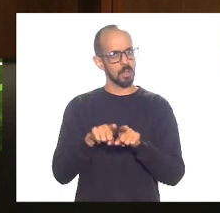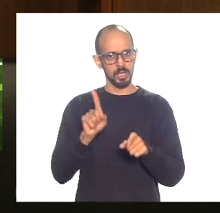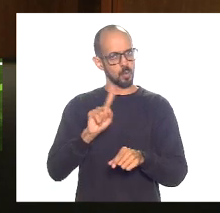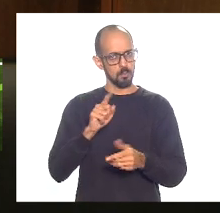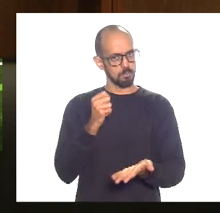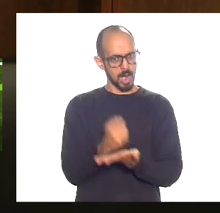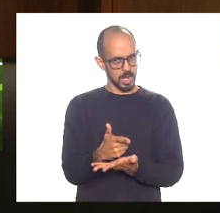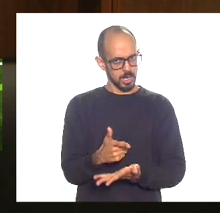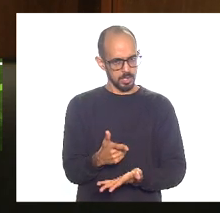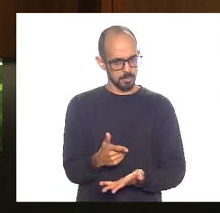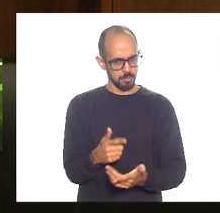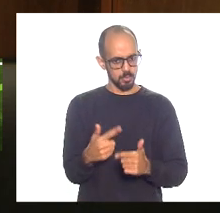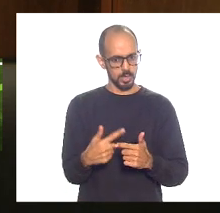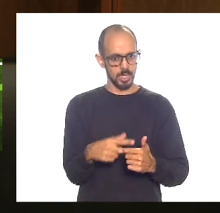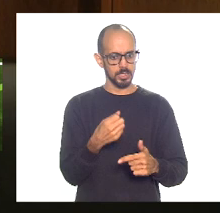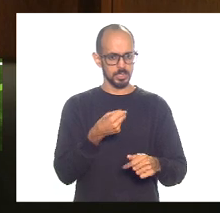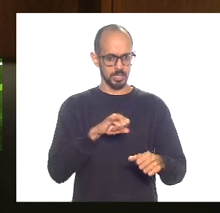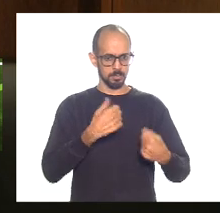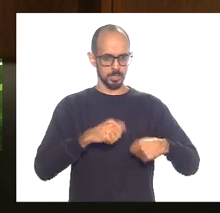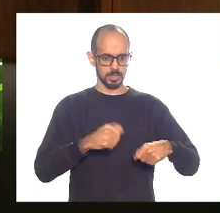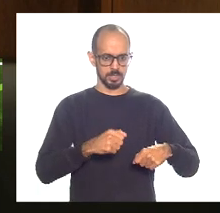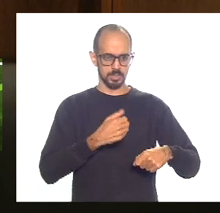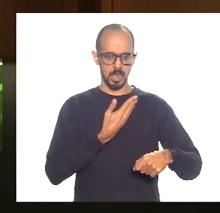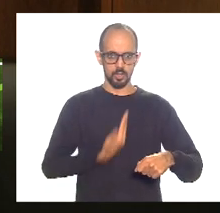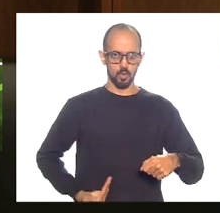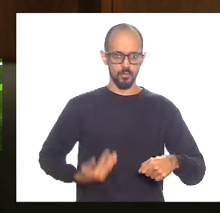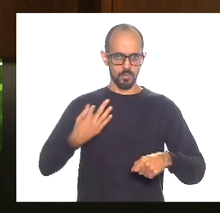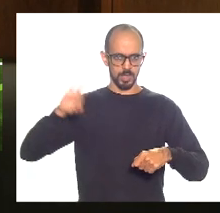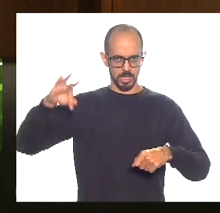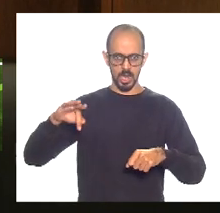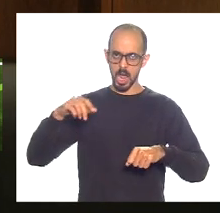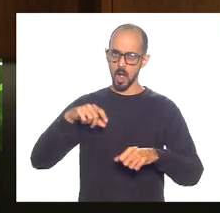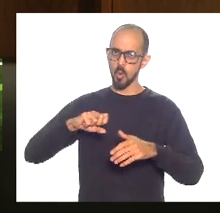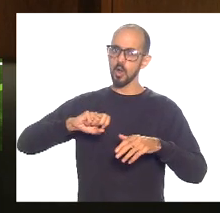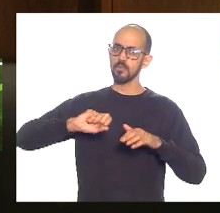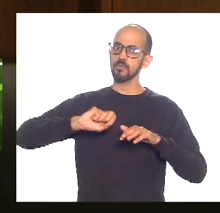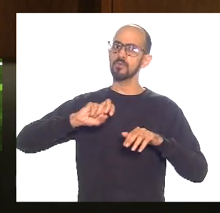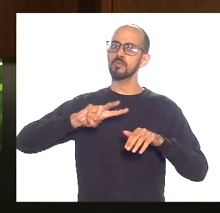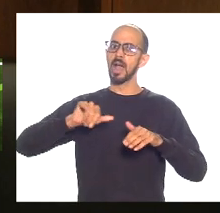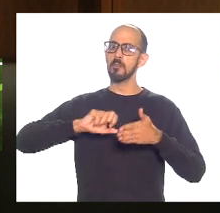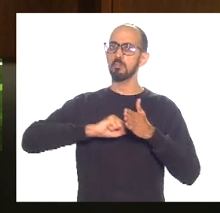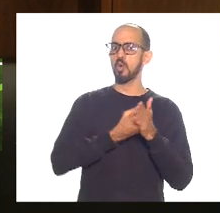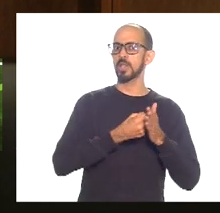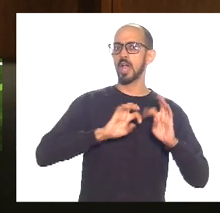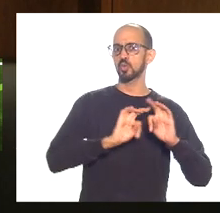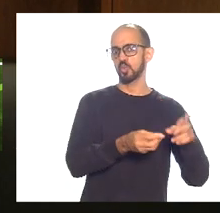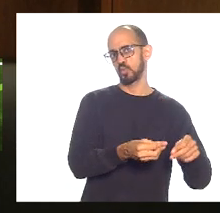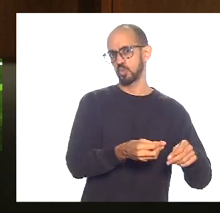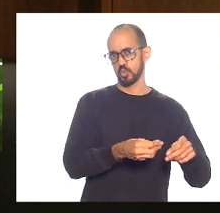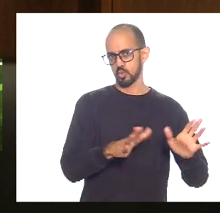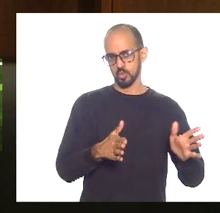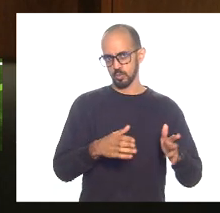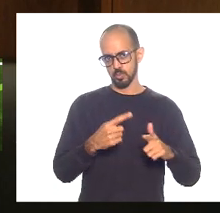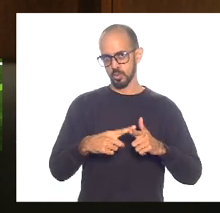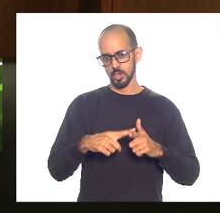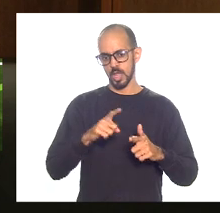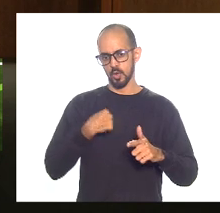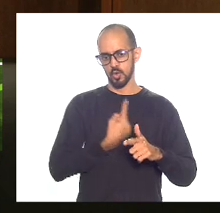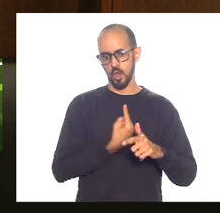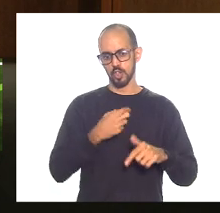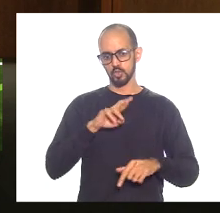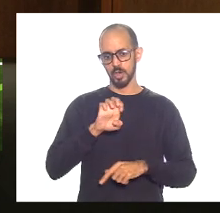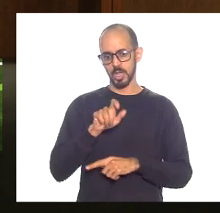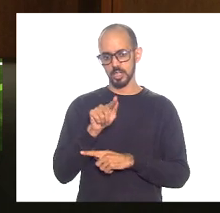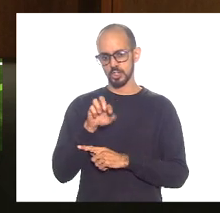do governo federal a gente estaria com as contas bloqueadas porque nós tivemos o nosso regime vencido no dia 6 de